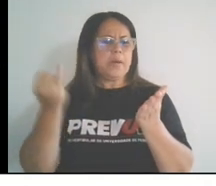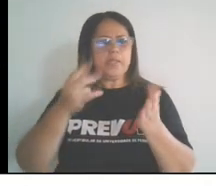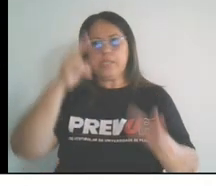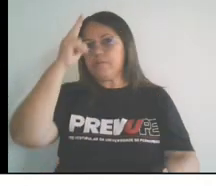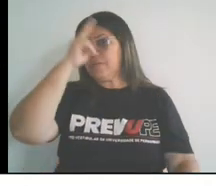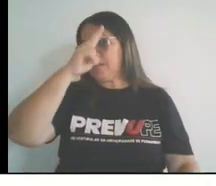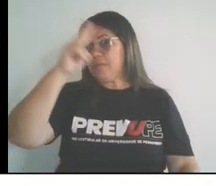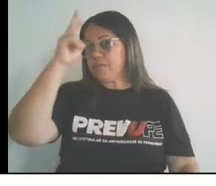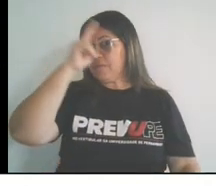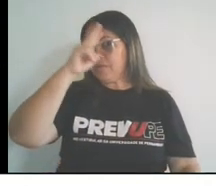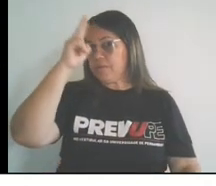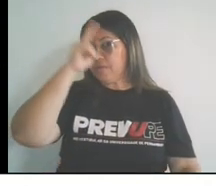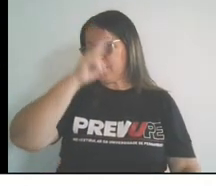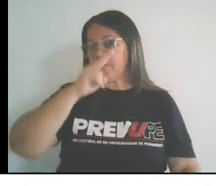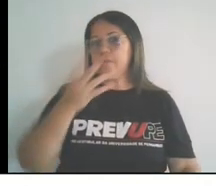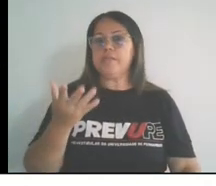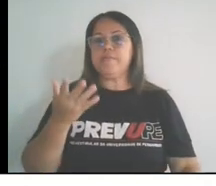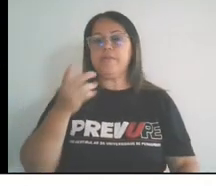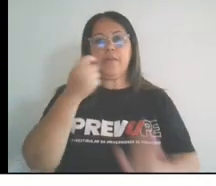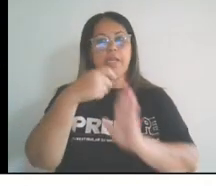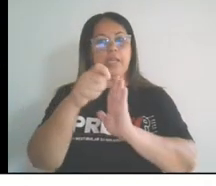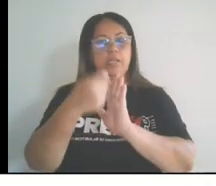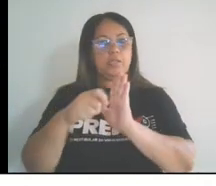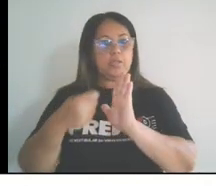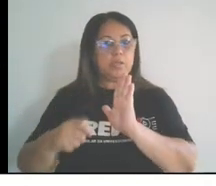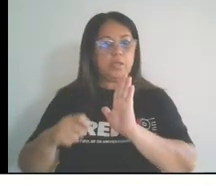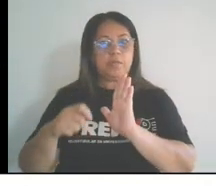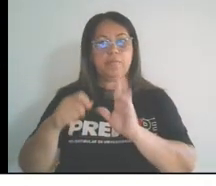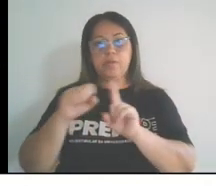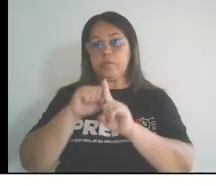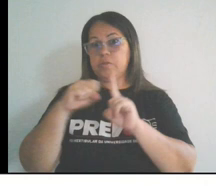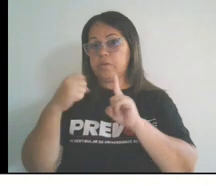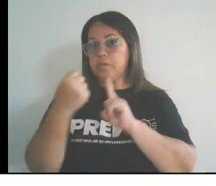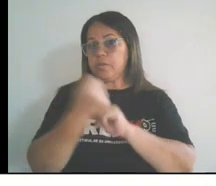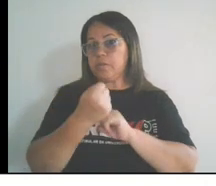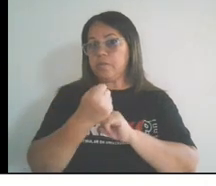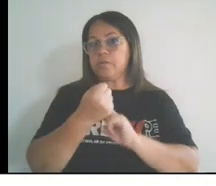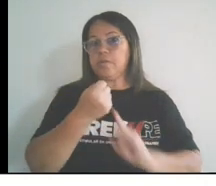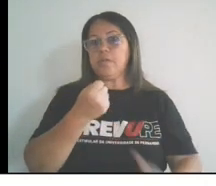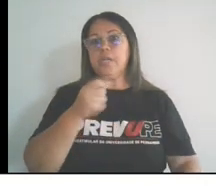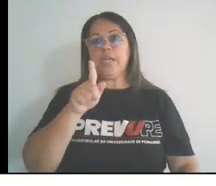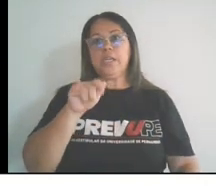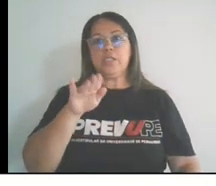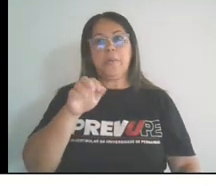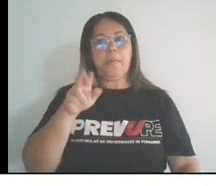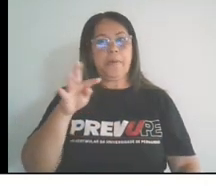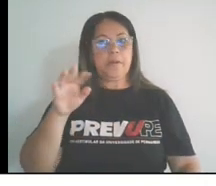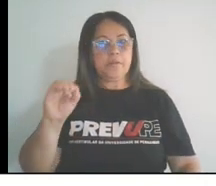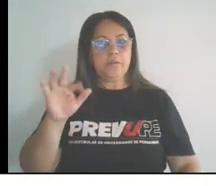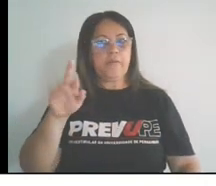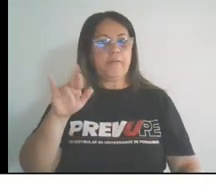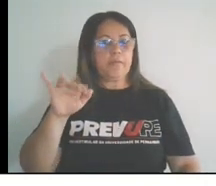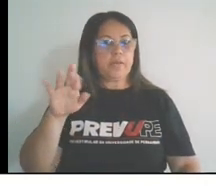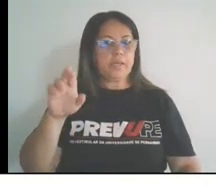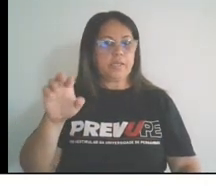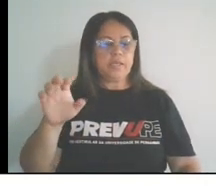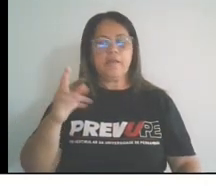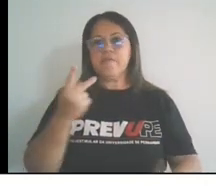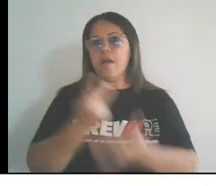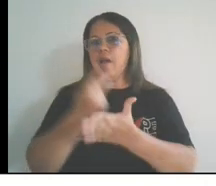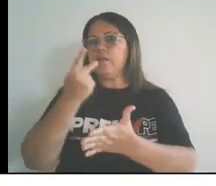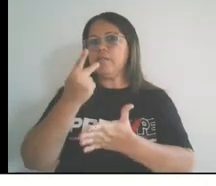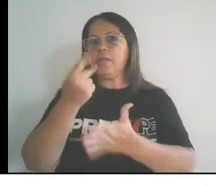escrito pelo sociólogo pernambucano Gilberto Freire, que foi publicado pela primeira vez em 1933.